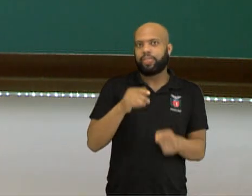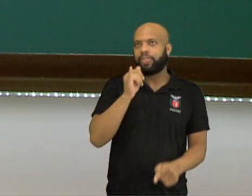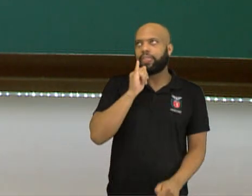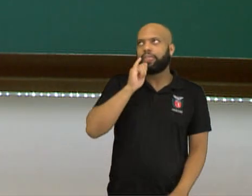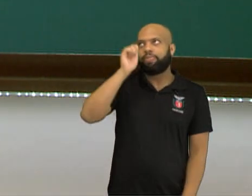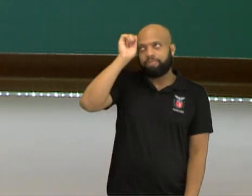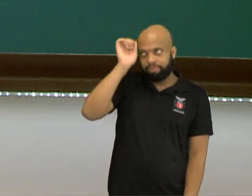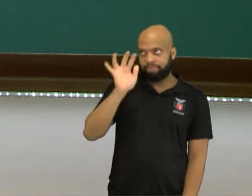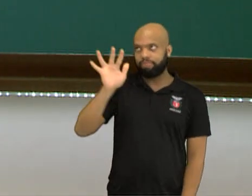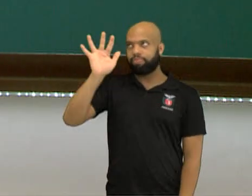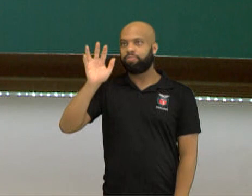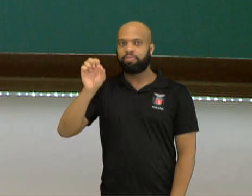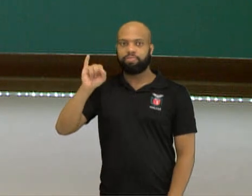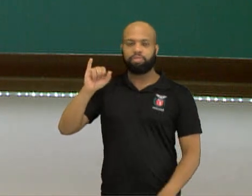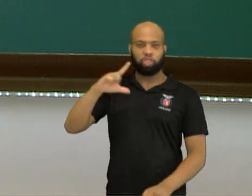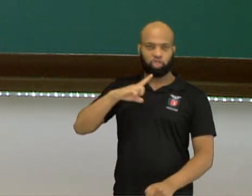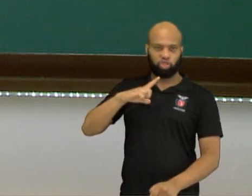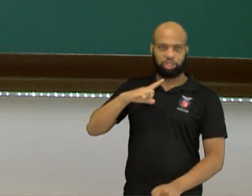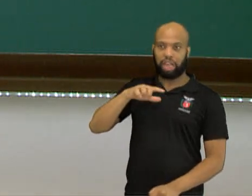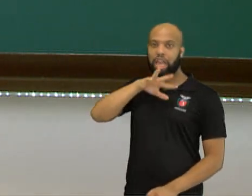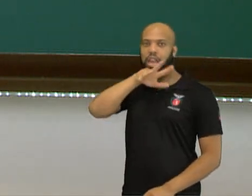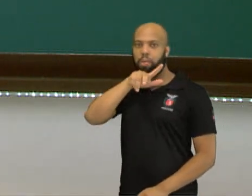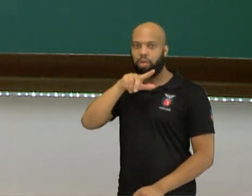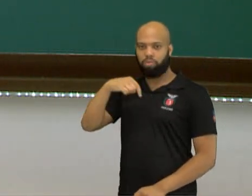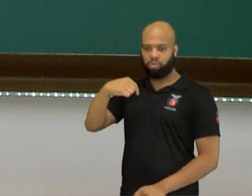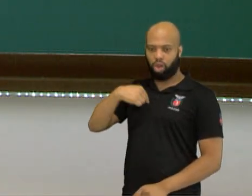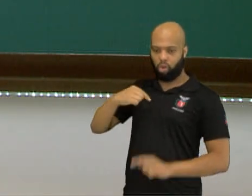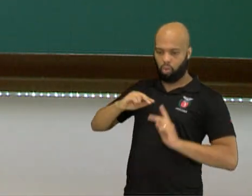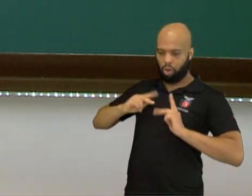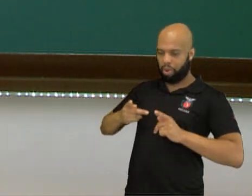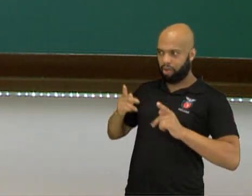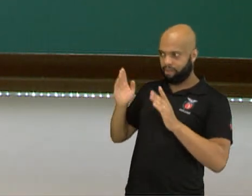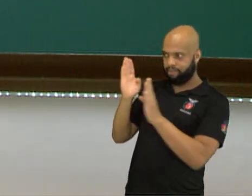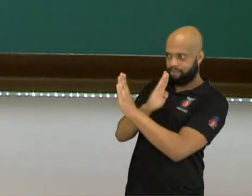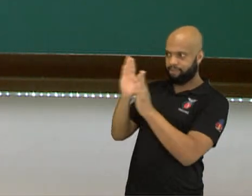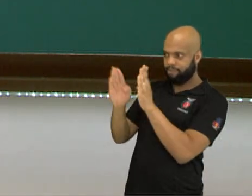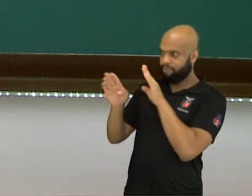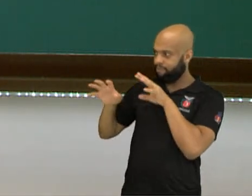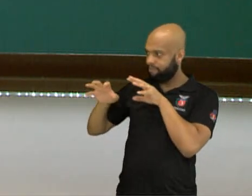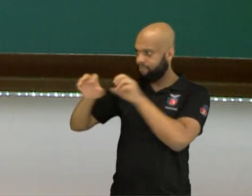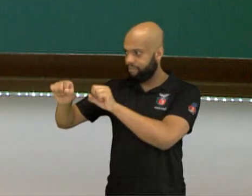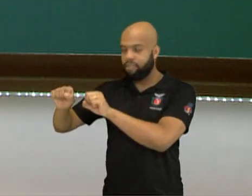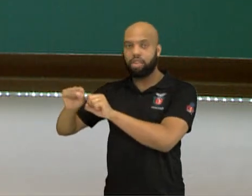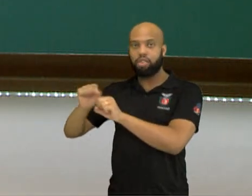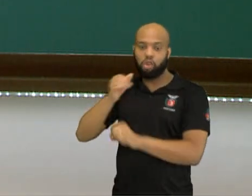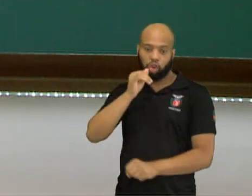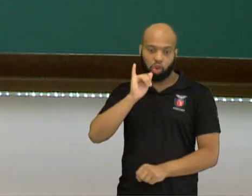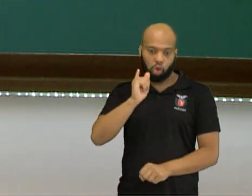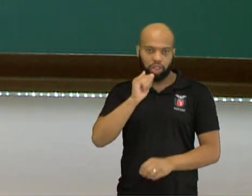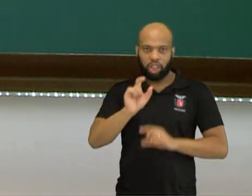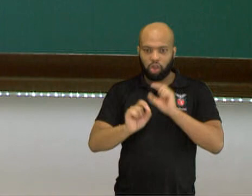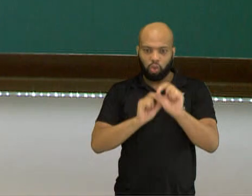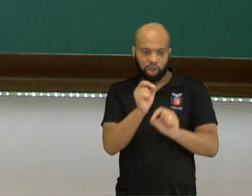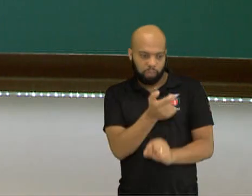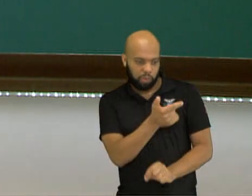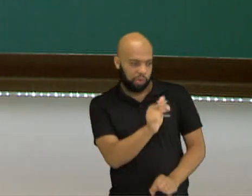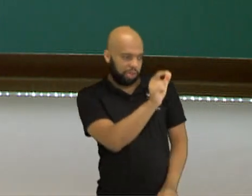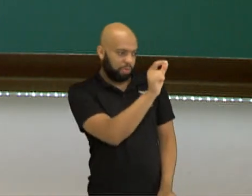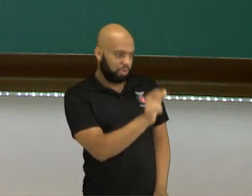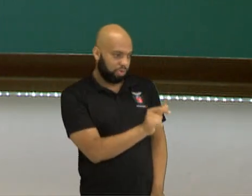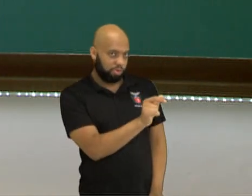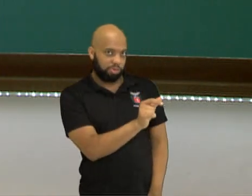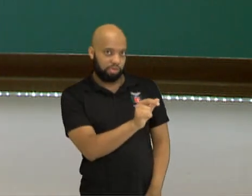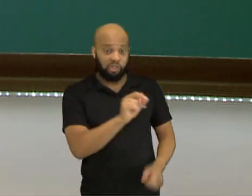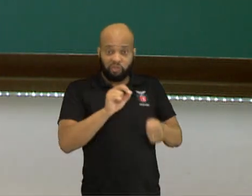quando ele caçava, ele ia contar para o outro as vantagens dele, ele talvez pudesse